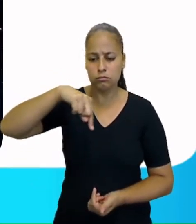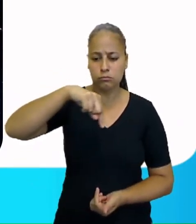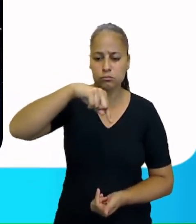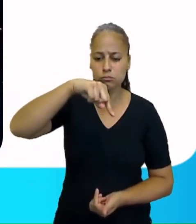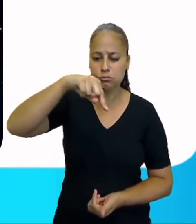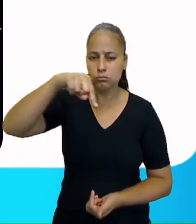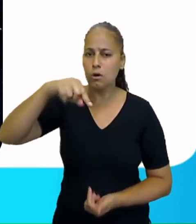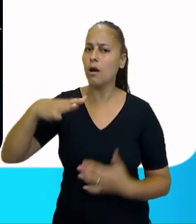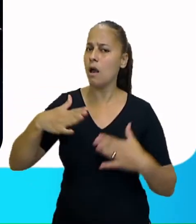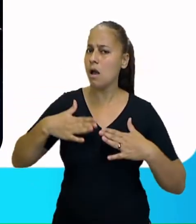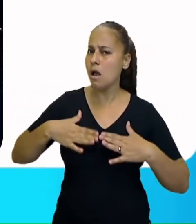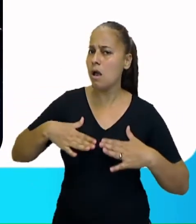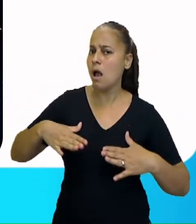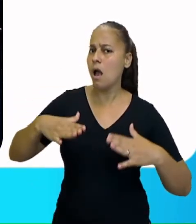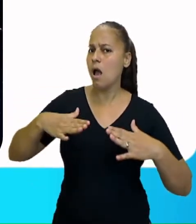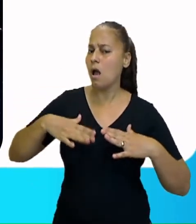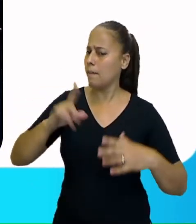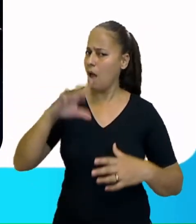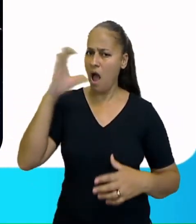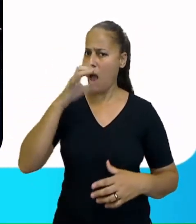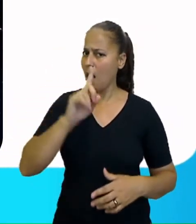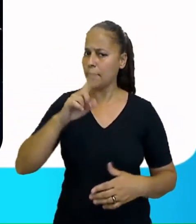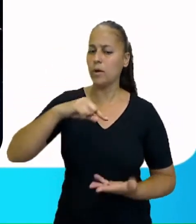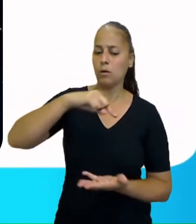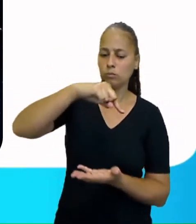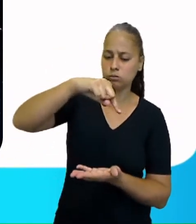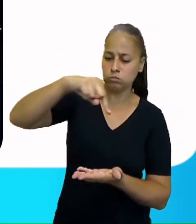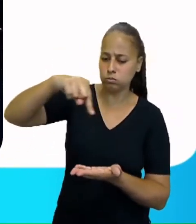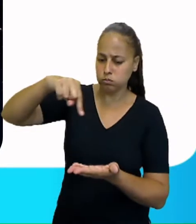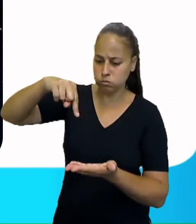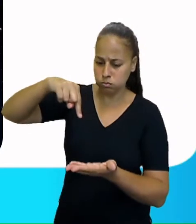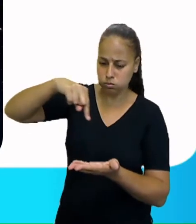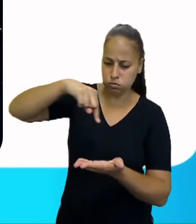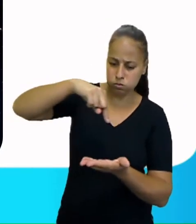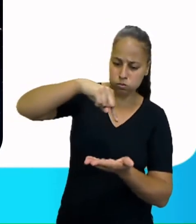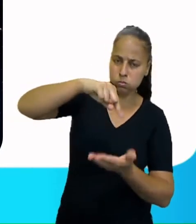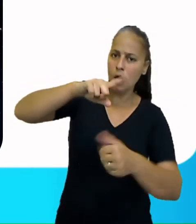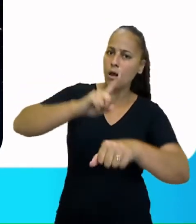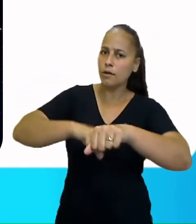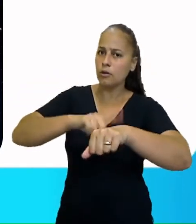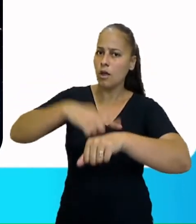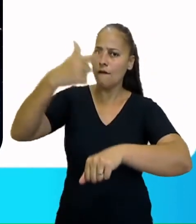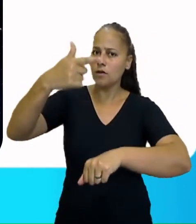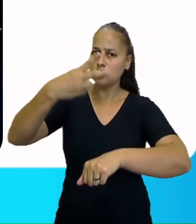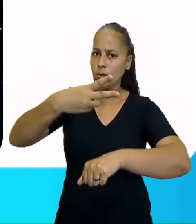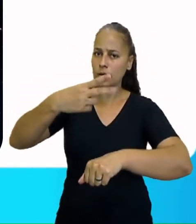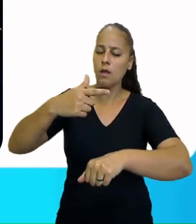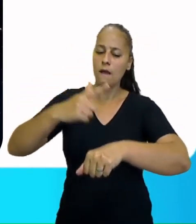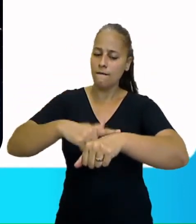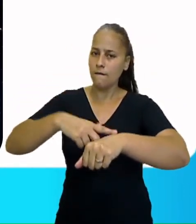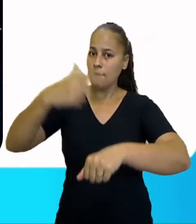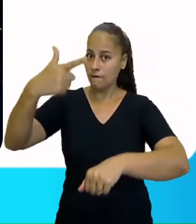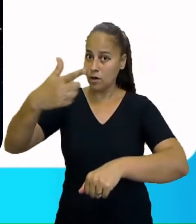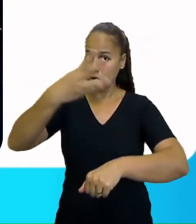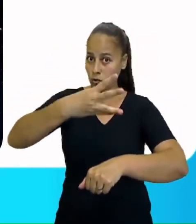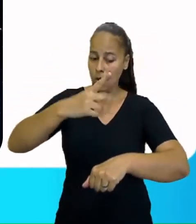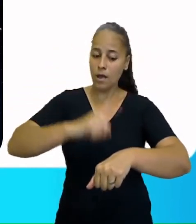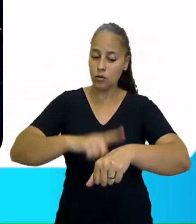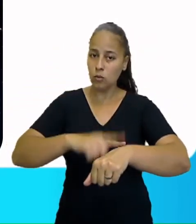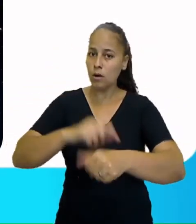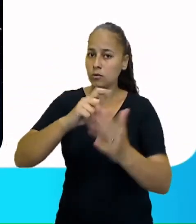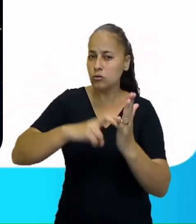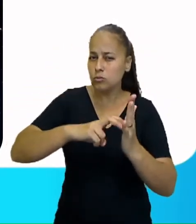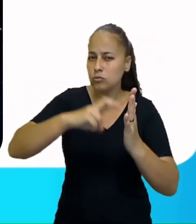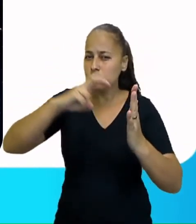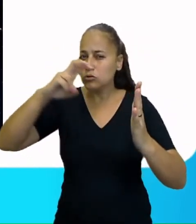Ele gira dentro das 24 horas do nosso dia. Então, esse